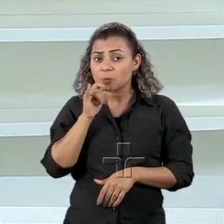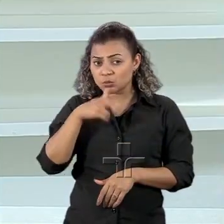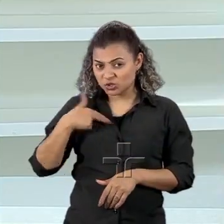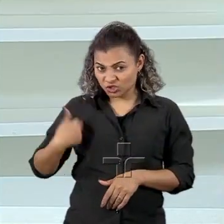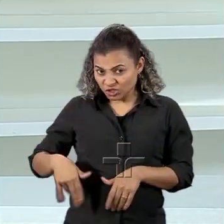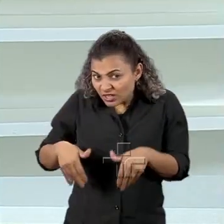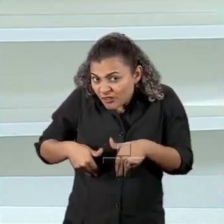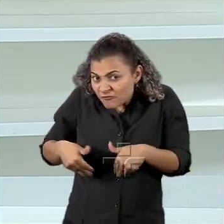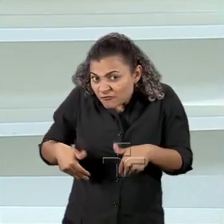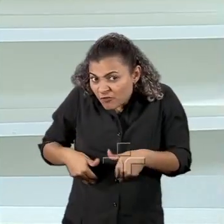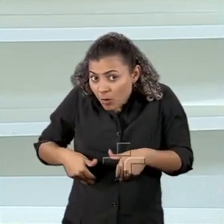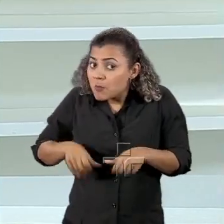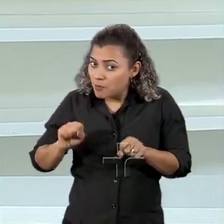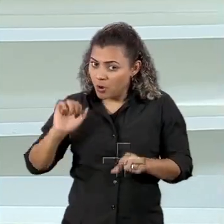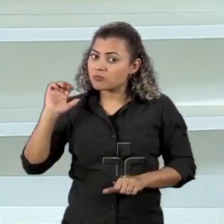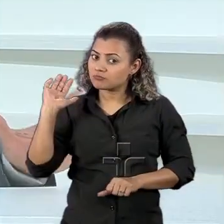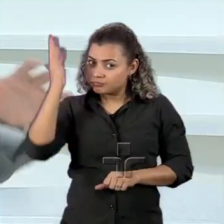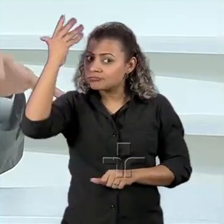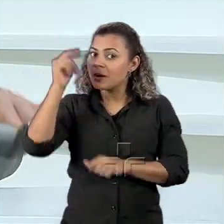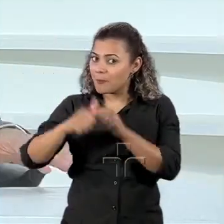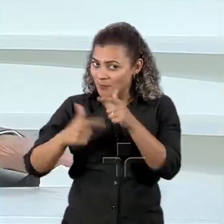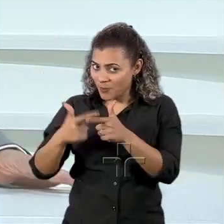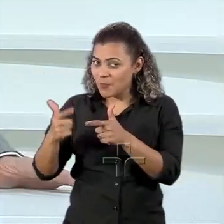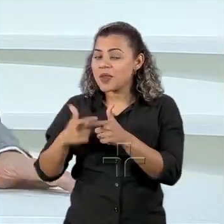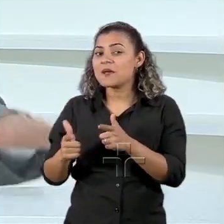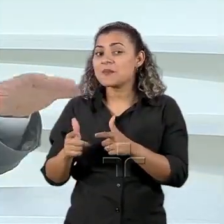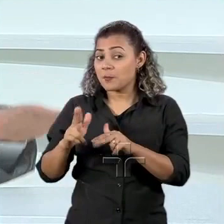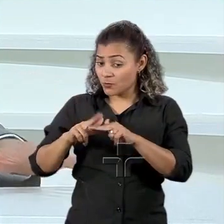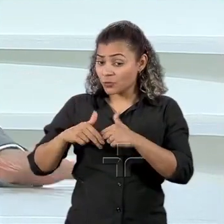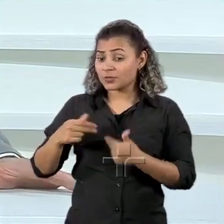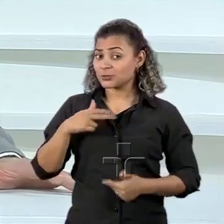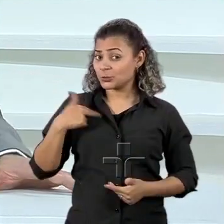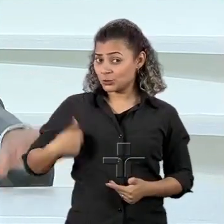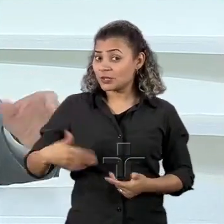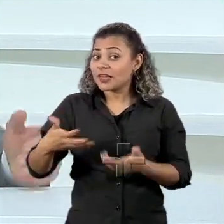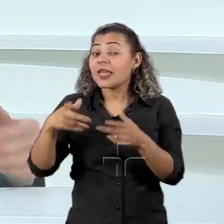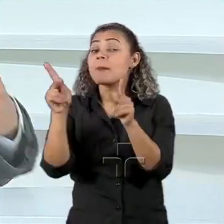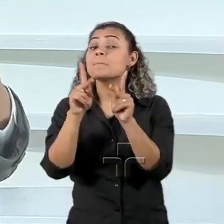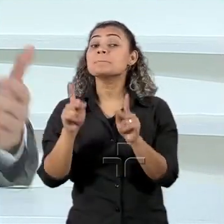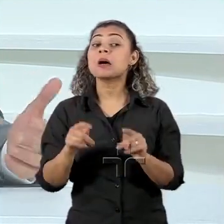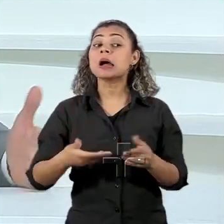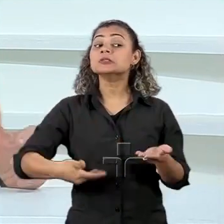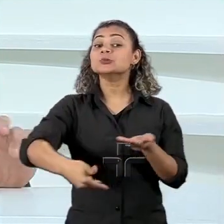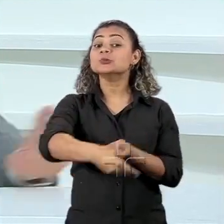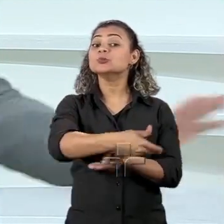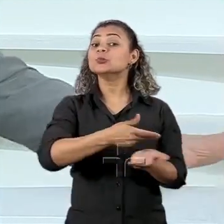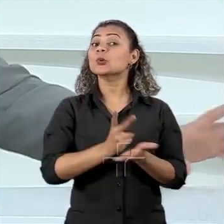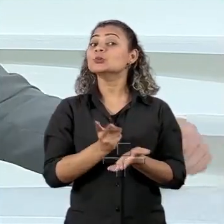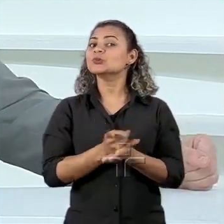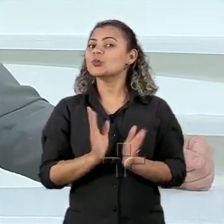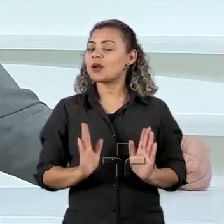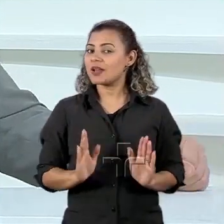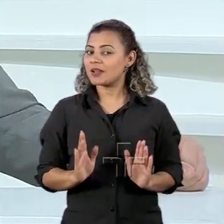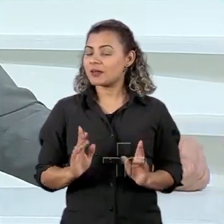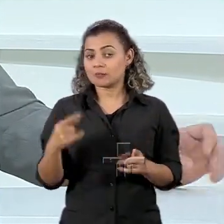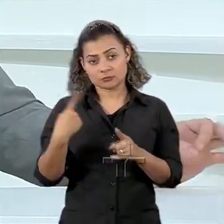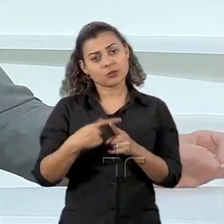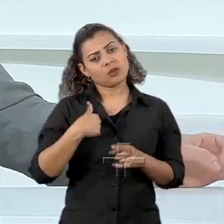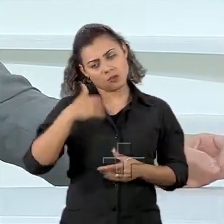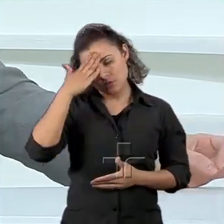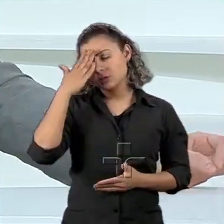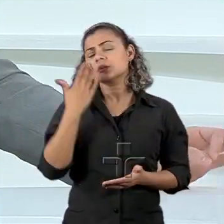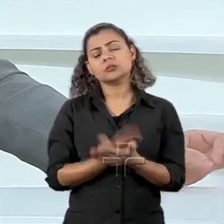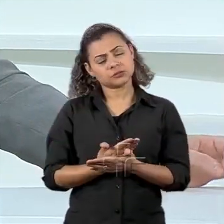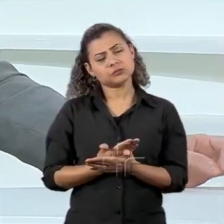um revoltoso. Então, o governo chinês quer paz social, quer alimento. Além do que, Jorge, eu creio que